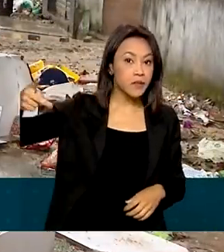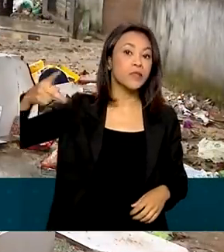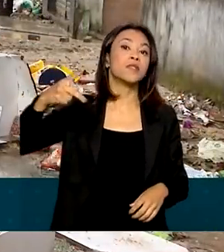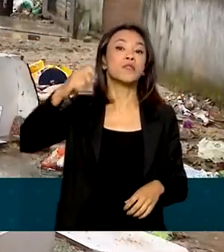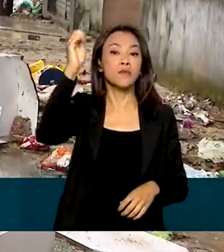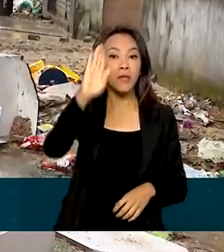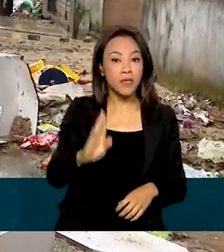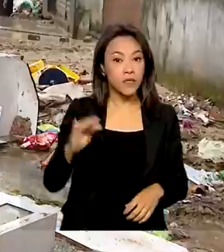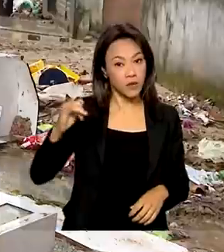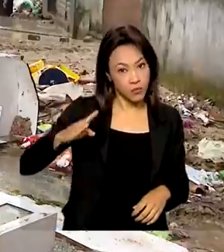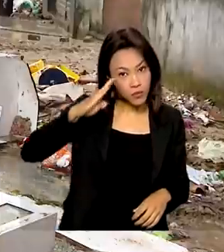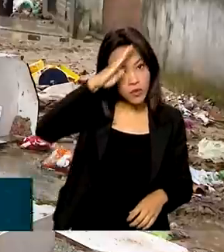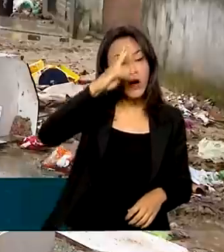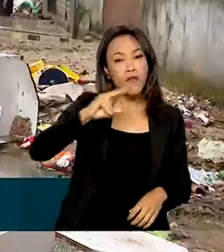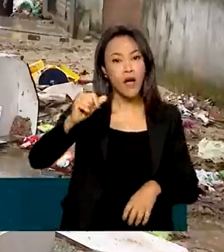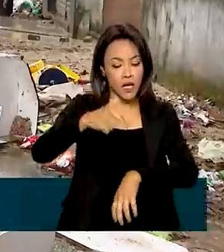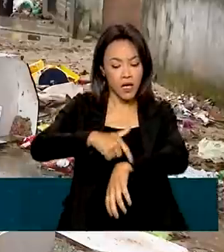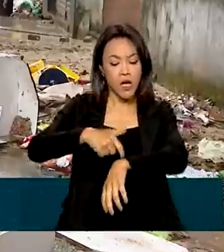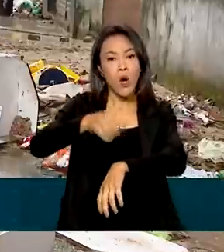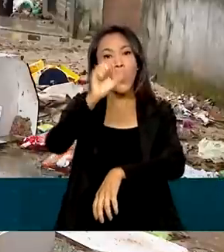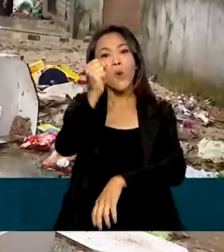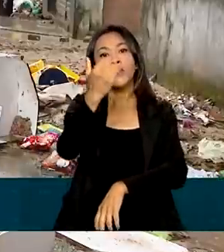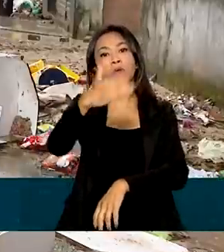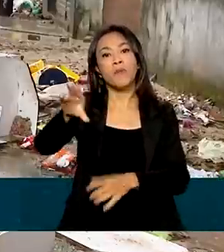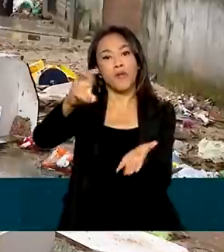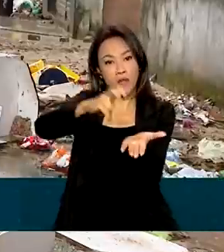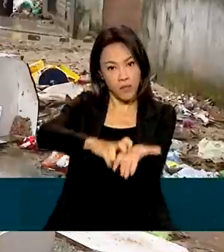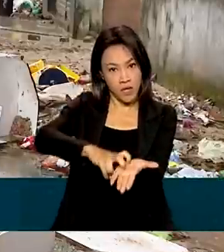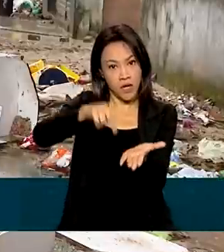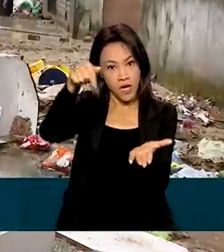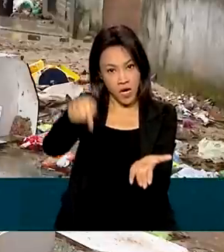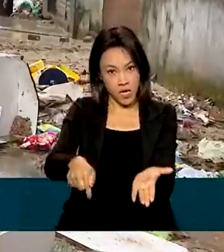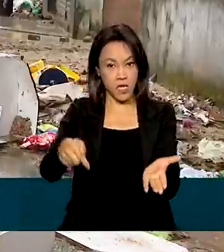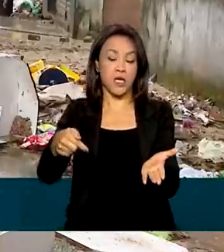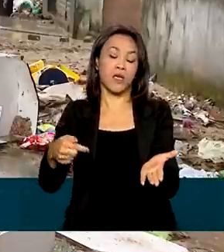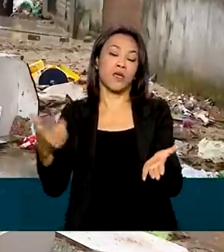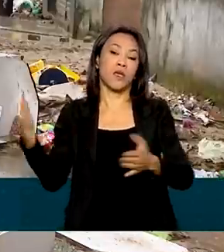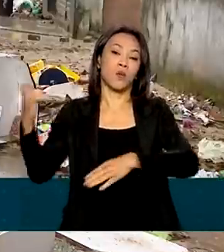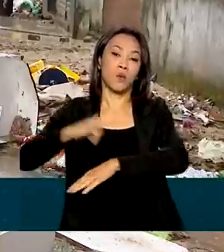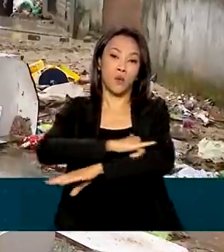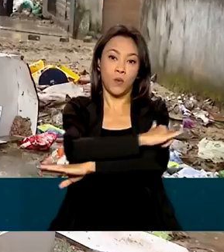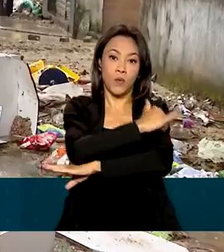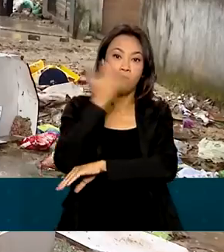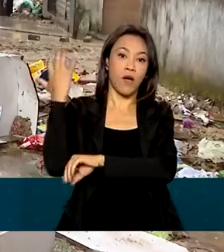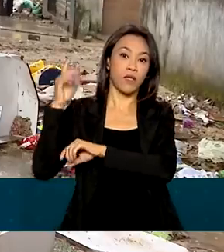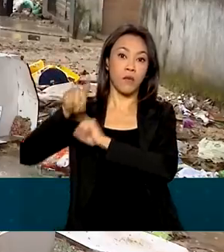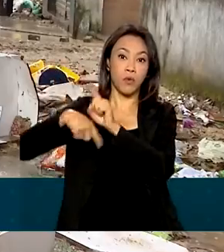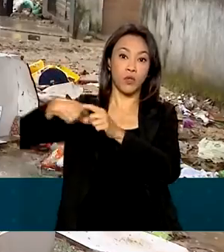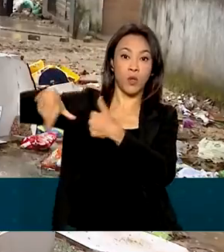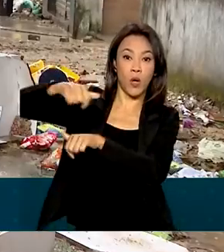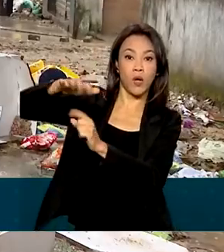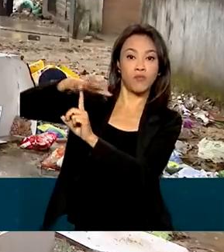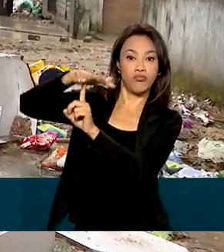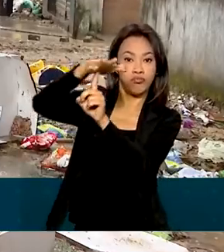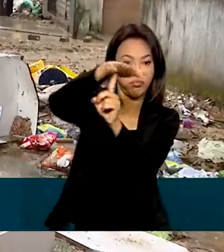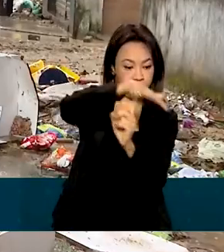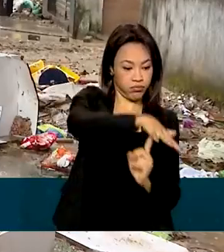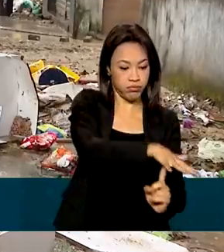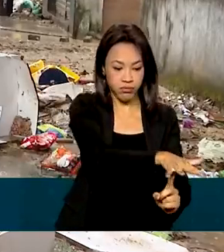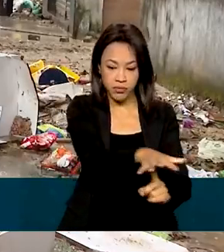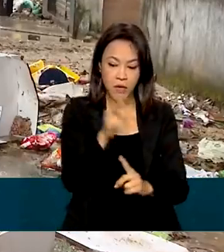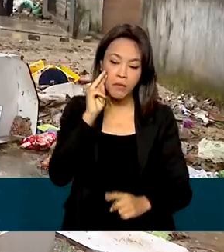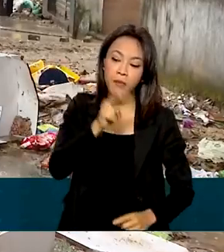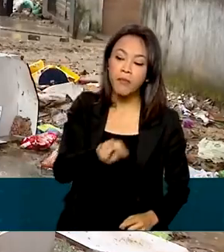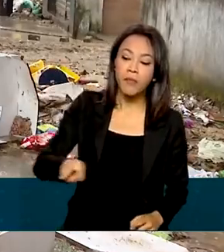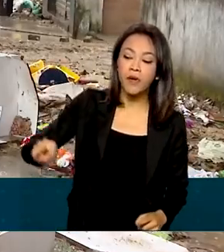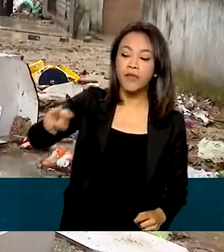pousar daqui a pouco, às 8h30 da manhã, na base aérea do Galeão, no Rio de Janeiro. Lá, o presidente vai embarcar um helicóptero para sobrevoar a cidade. Depois,